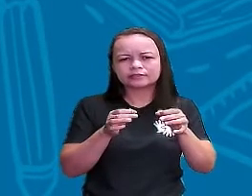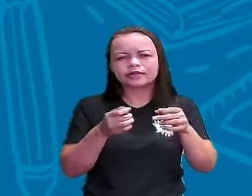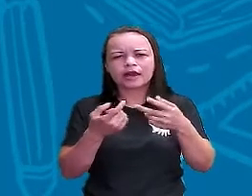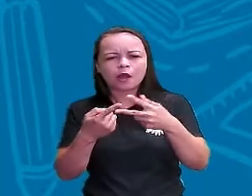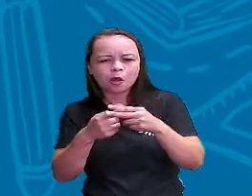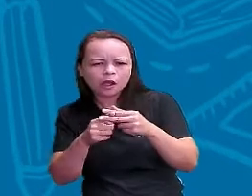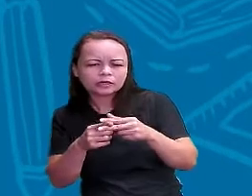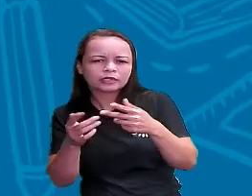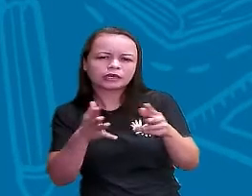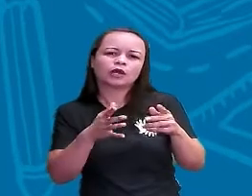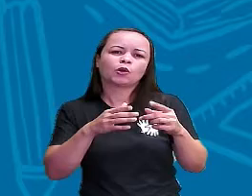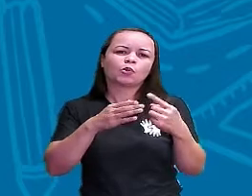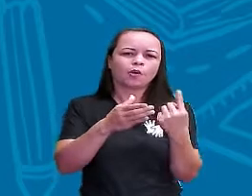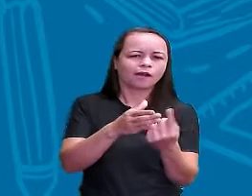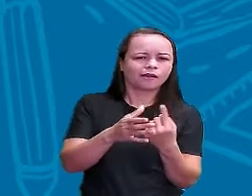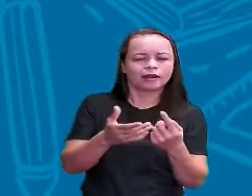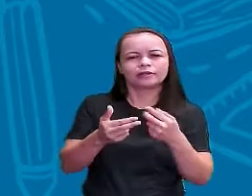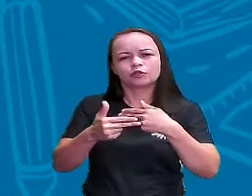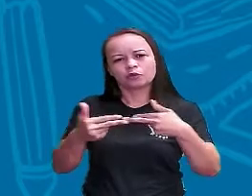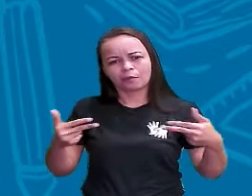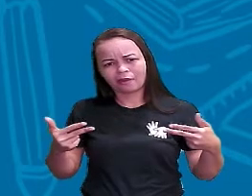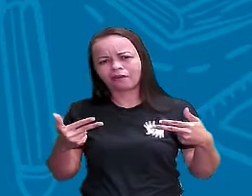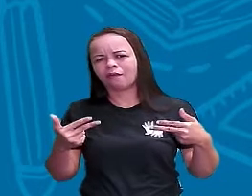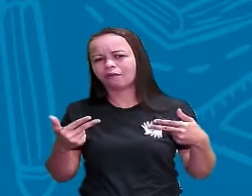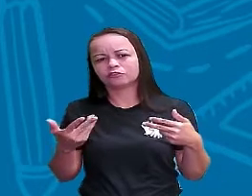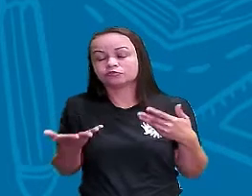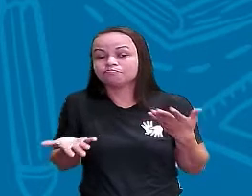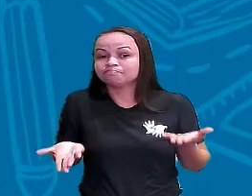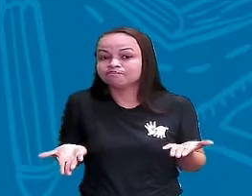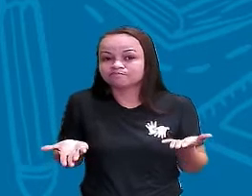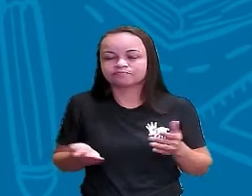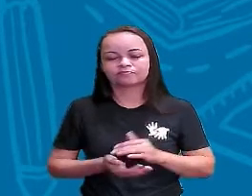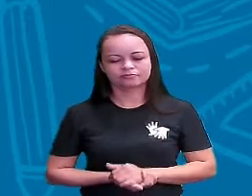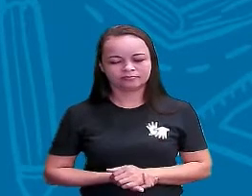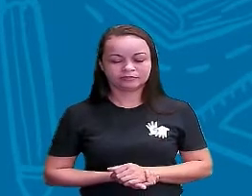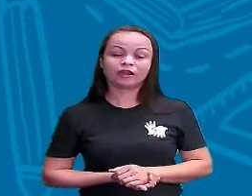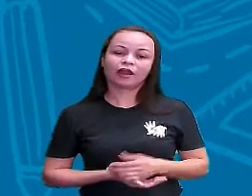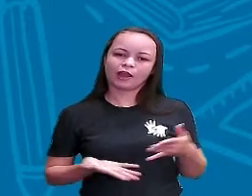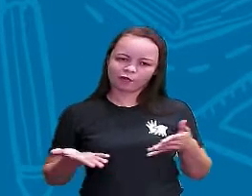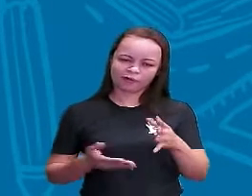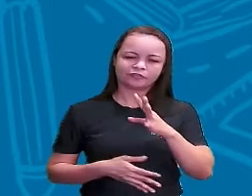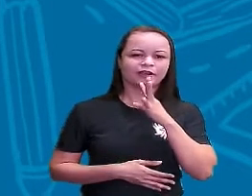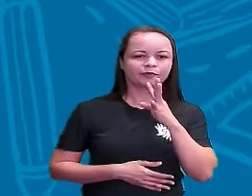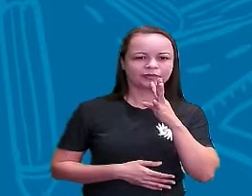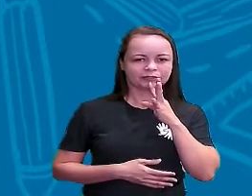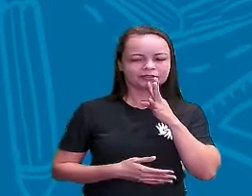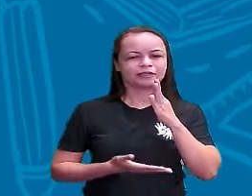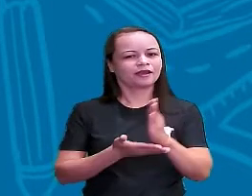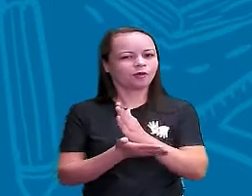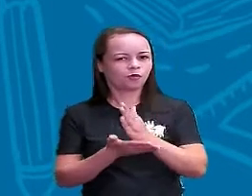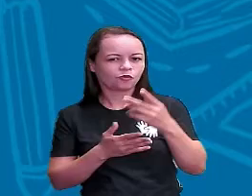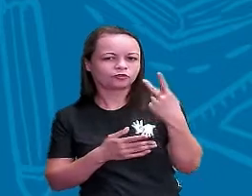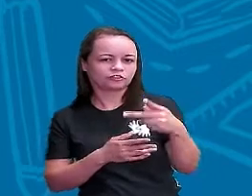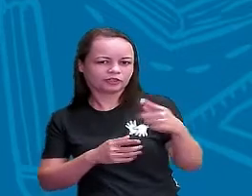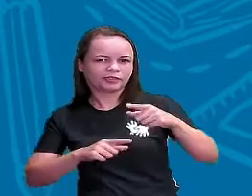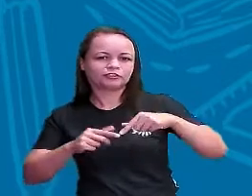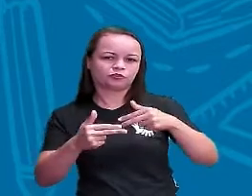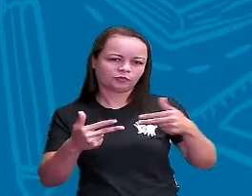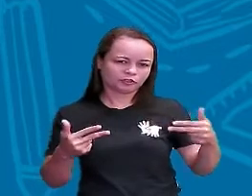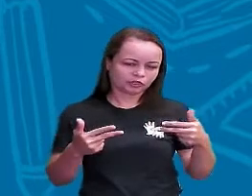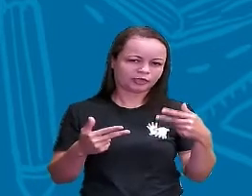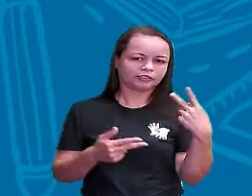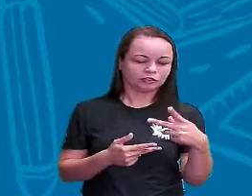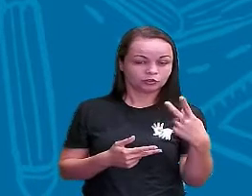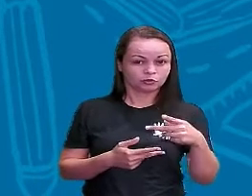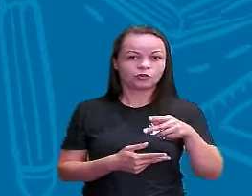Ou aquele eletrodoméstico E aí? Vamos conhecer alguns desses objetos Alguns materiais e